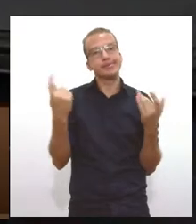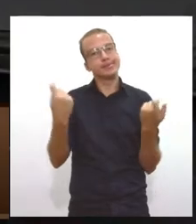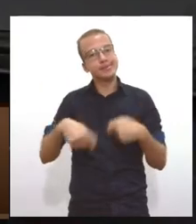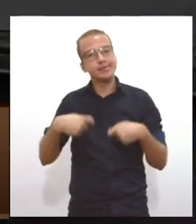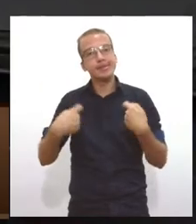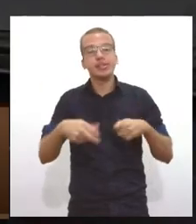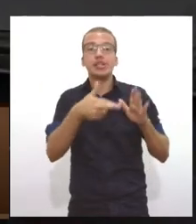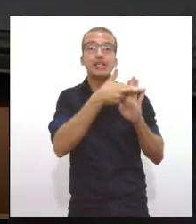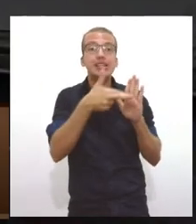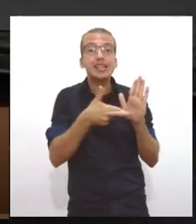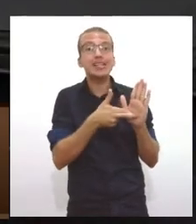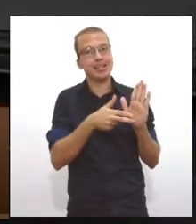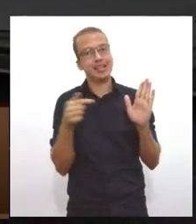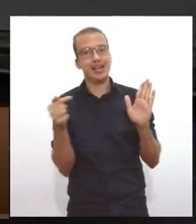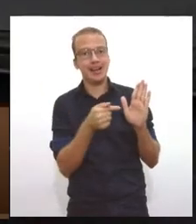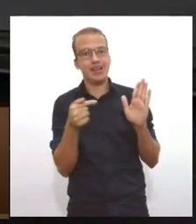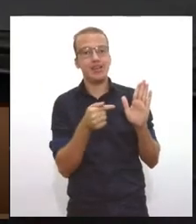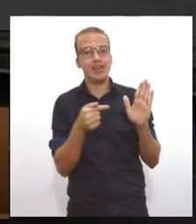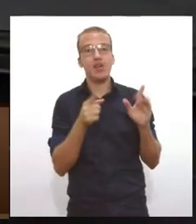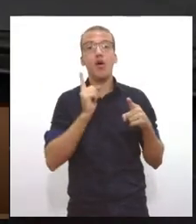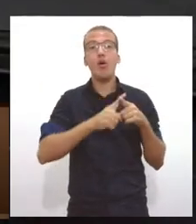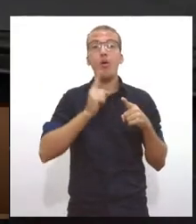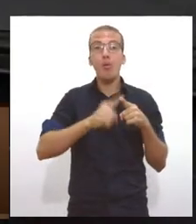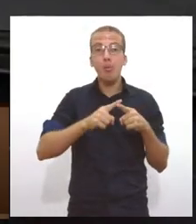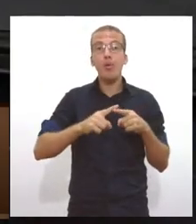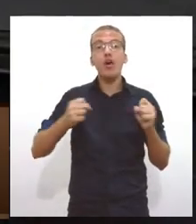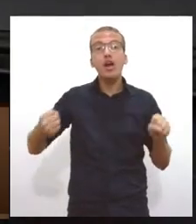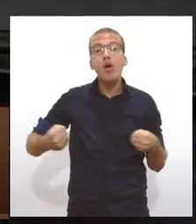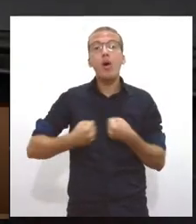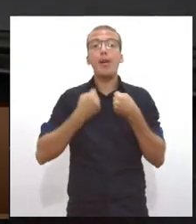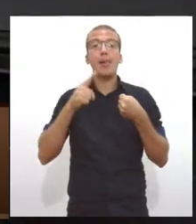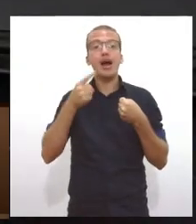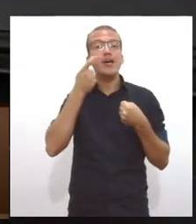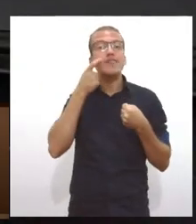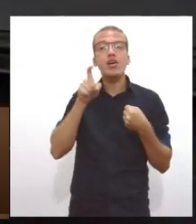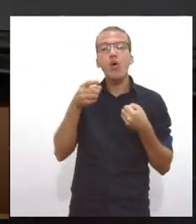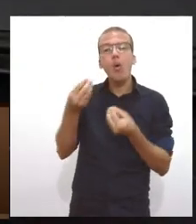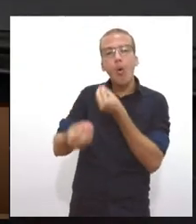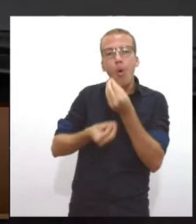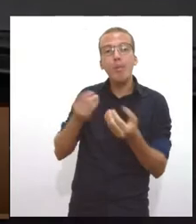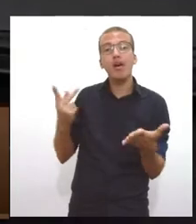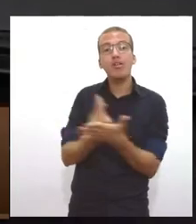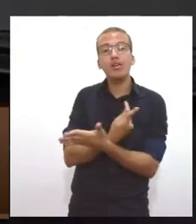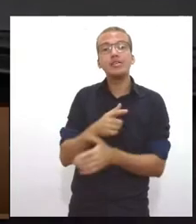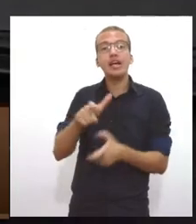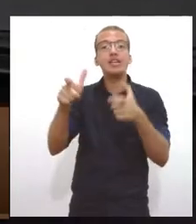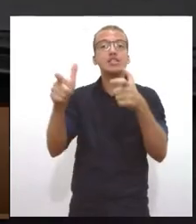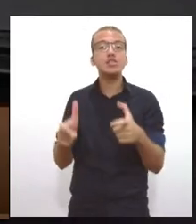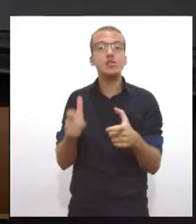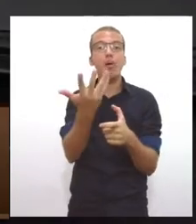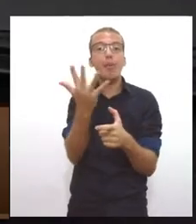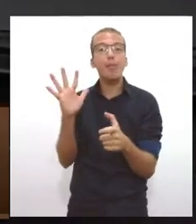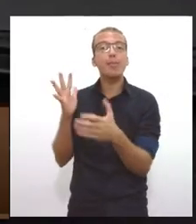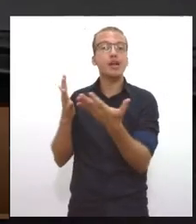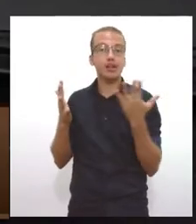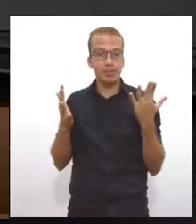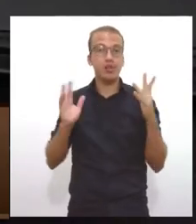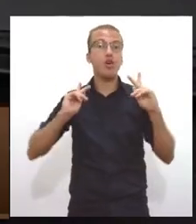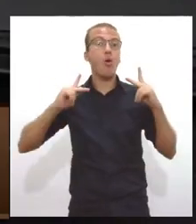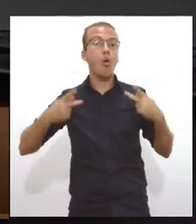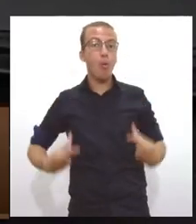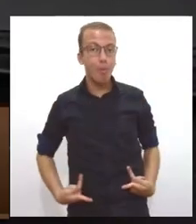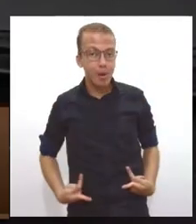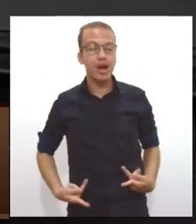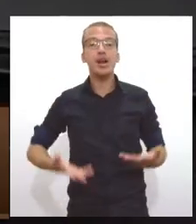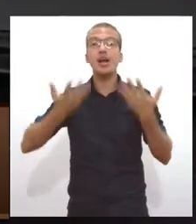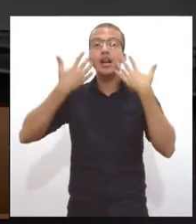licenciamento, porque o impacto é a consequência da atividade no ambiente, tanto humano, como natural, como físico. Então, é como é que eu vou